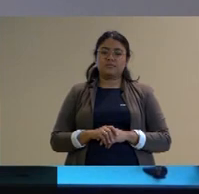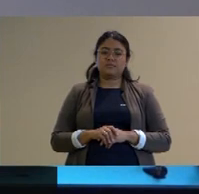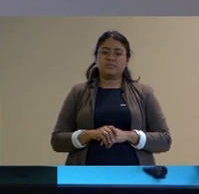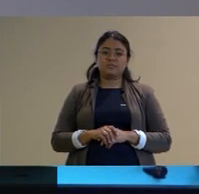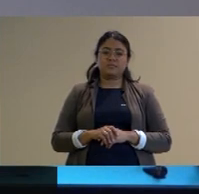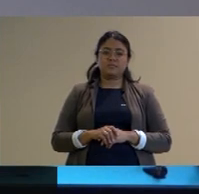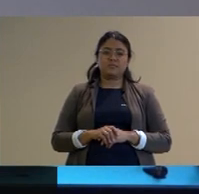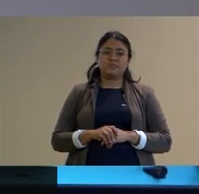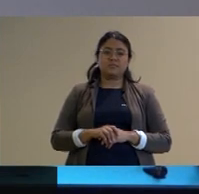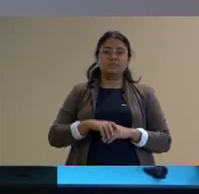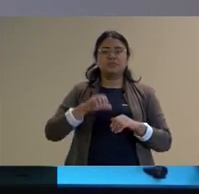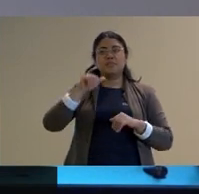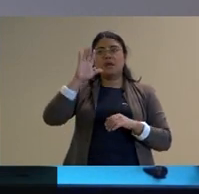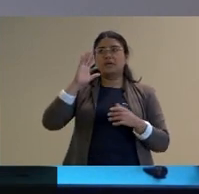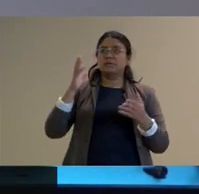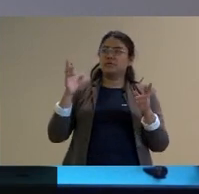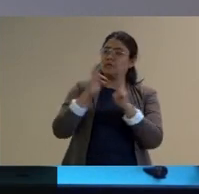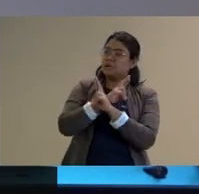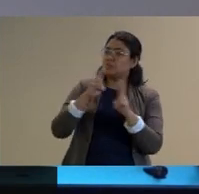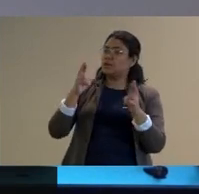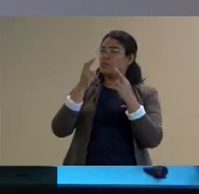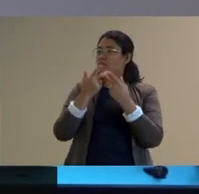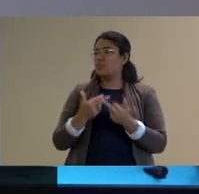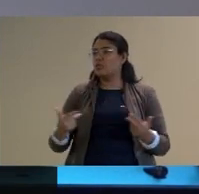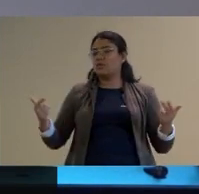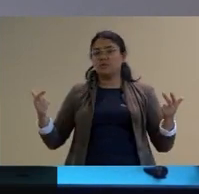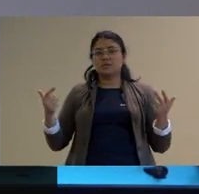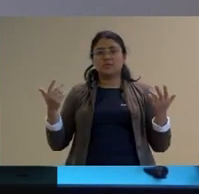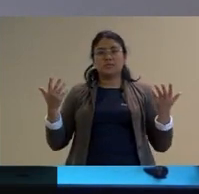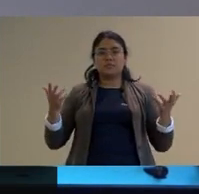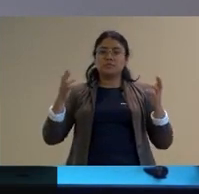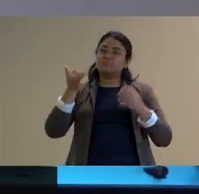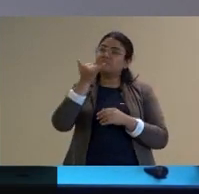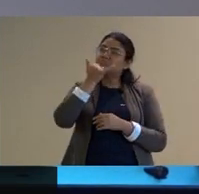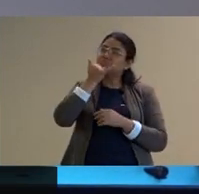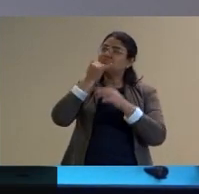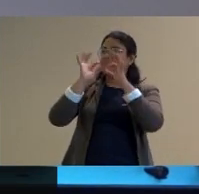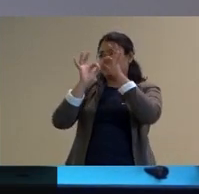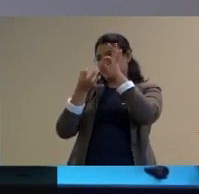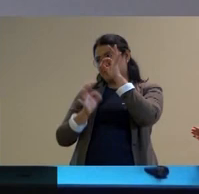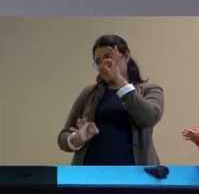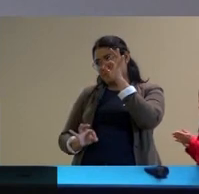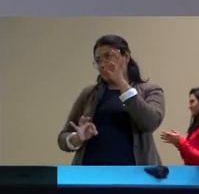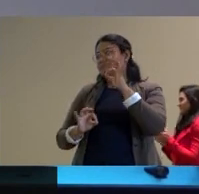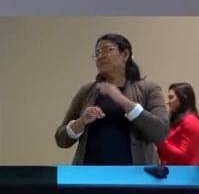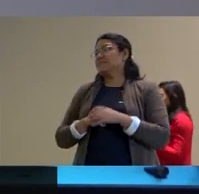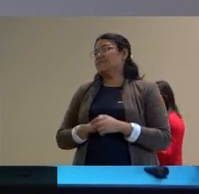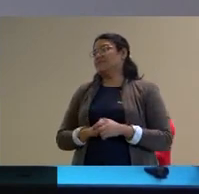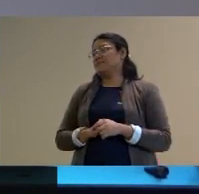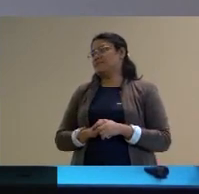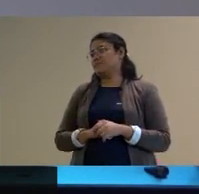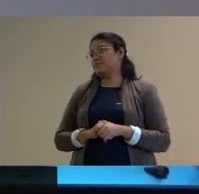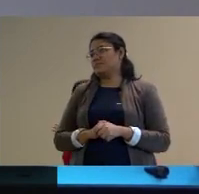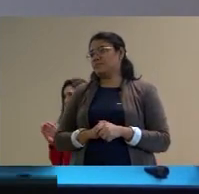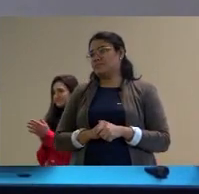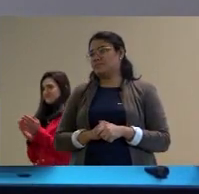quiser buscar um pouco mais e é isso desculpem se eu me estendi agradeço a paciência